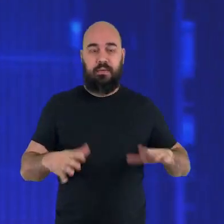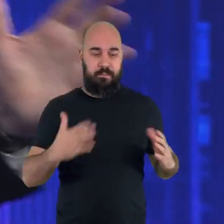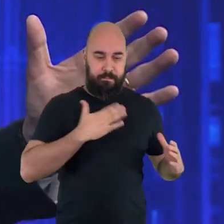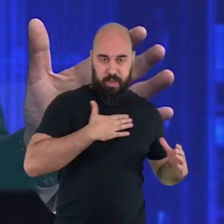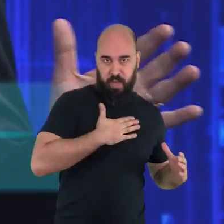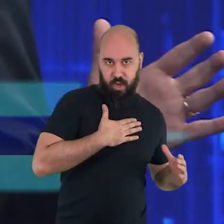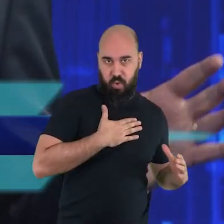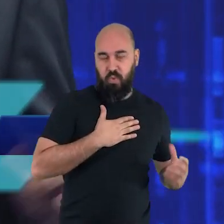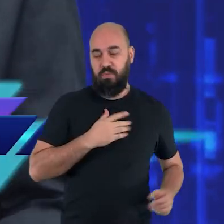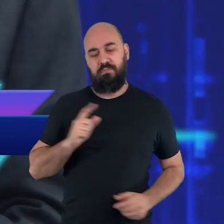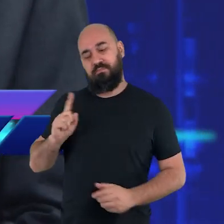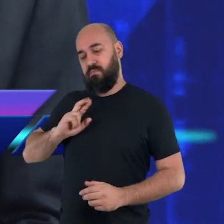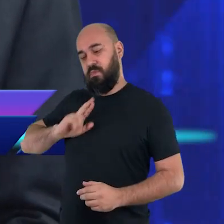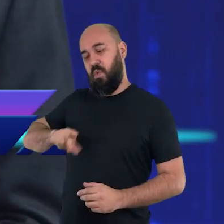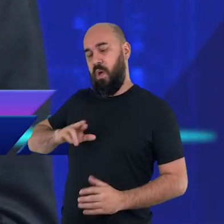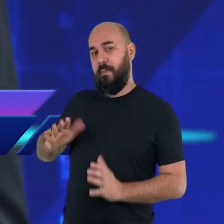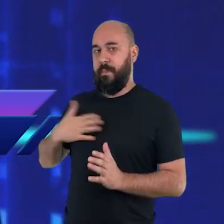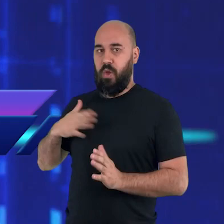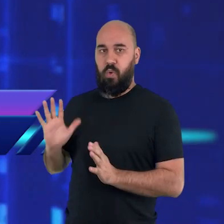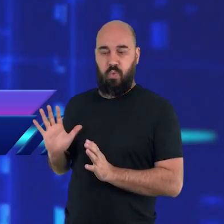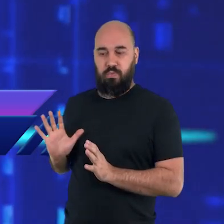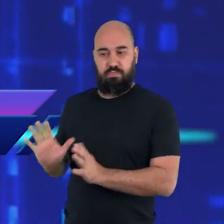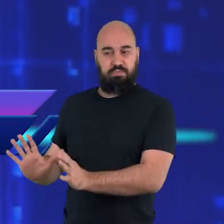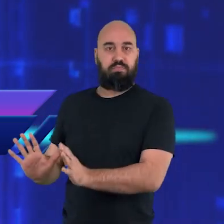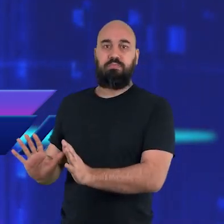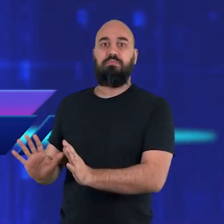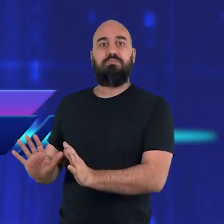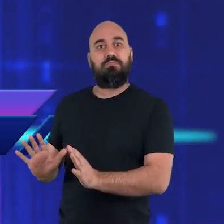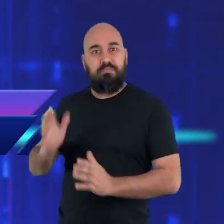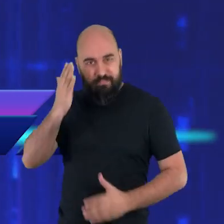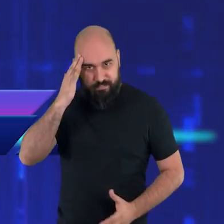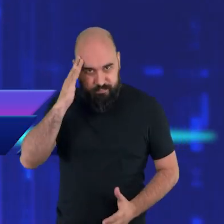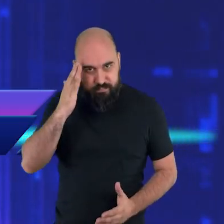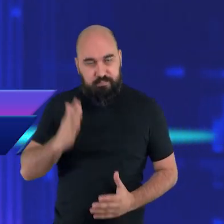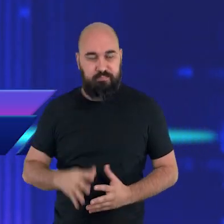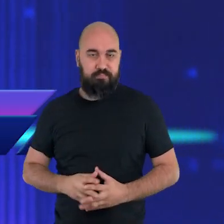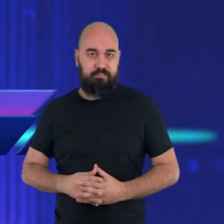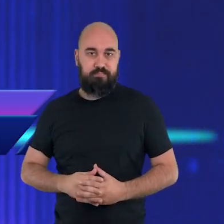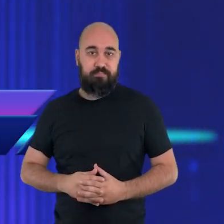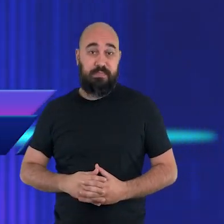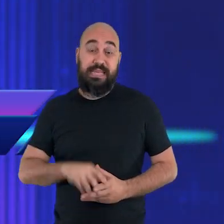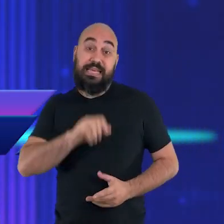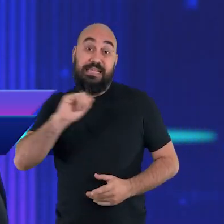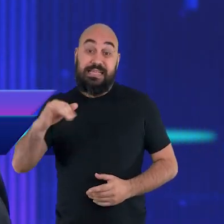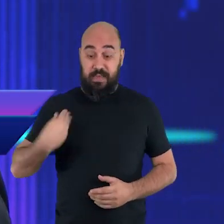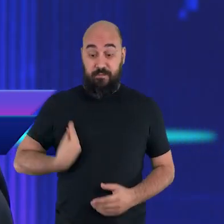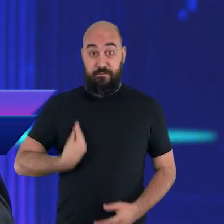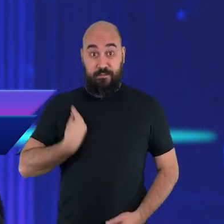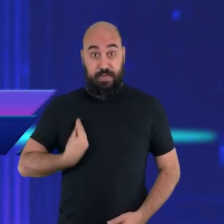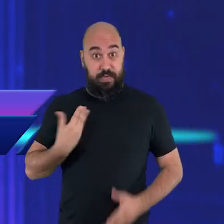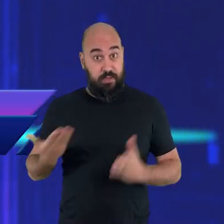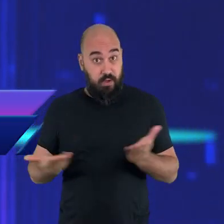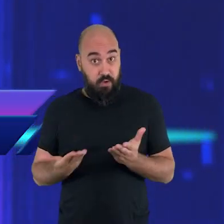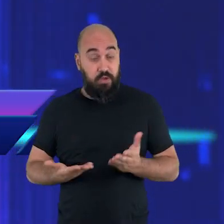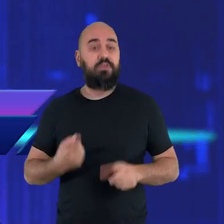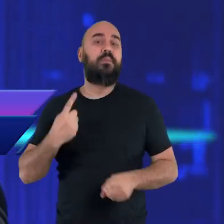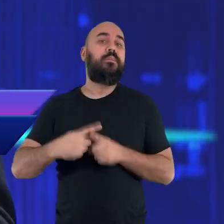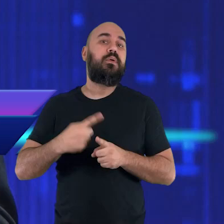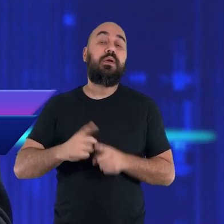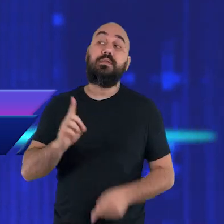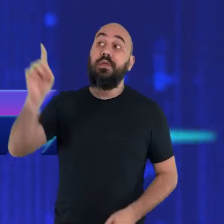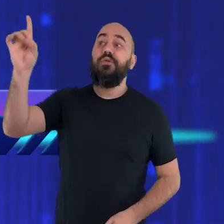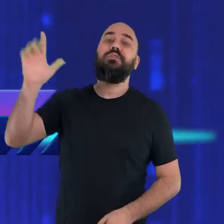Se nós estamos no mundo hoje, é porque Deus tem um plano para você. E o plano de Deus para a sua vida é a